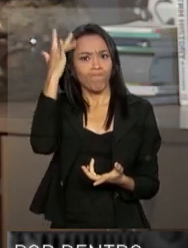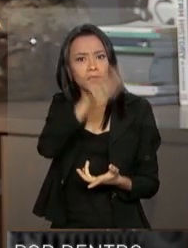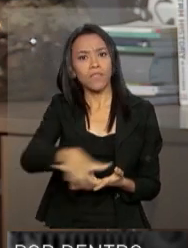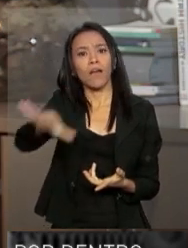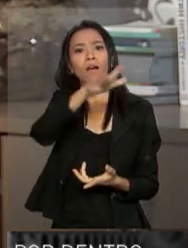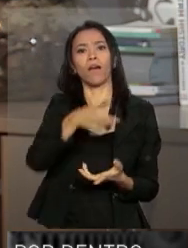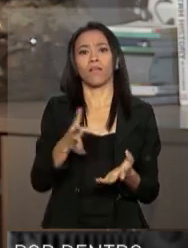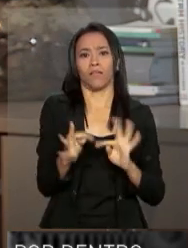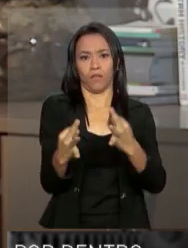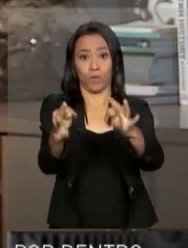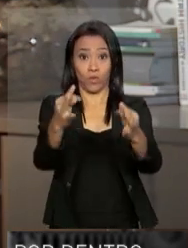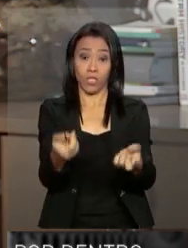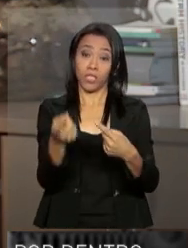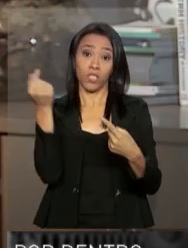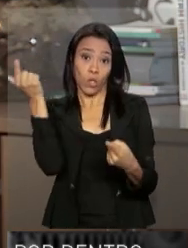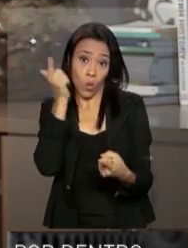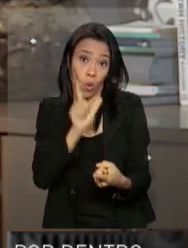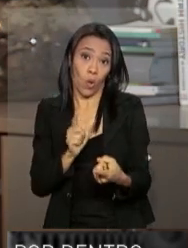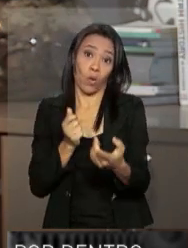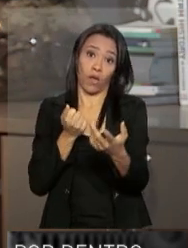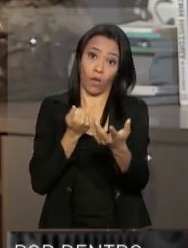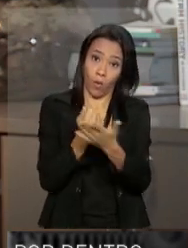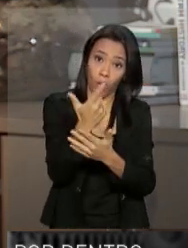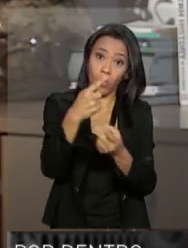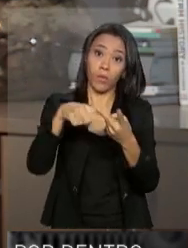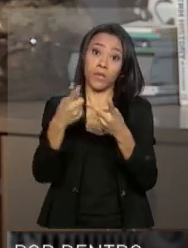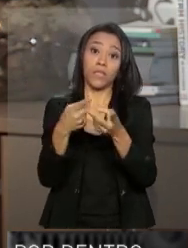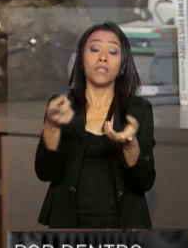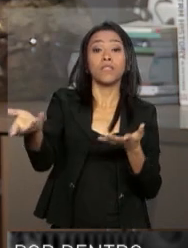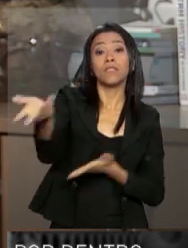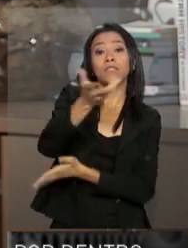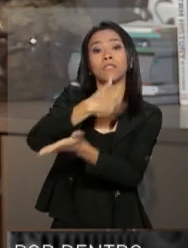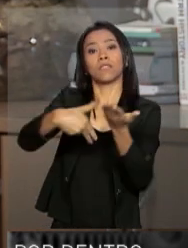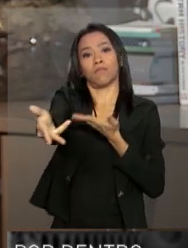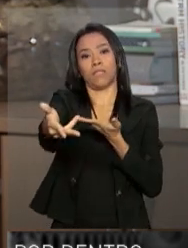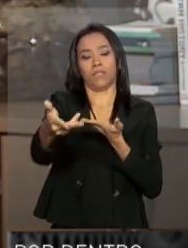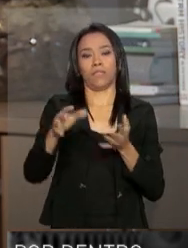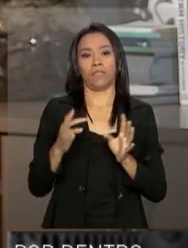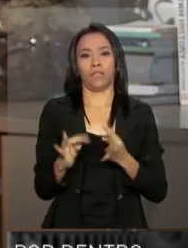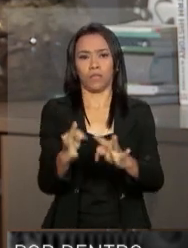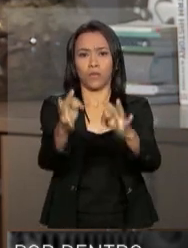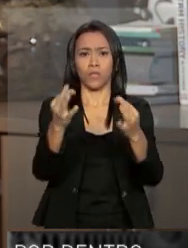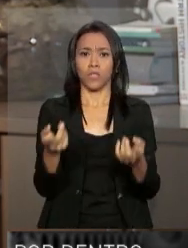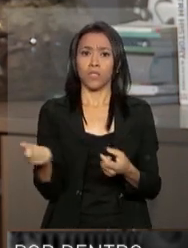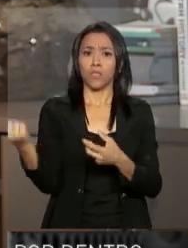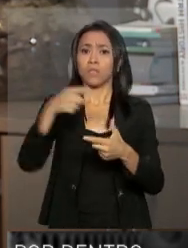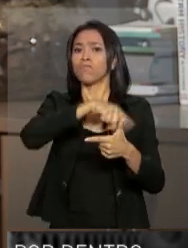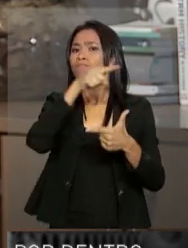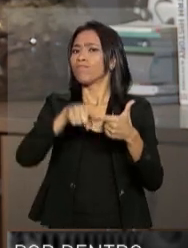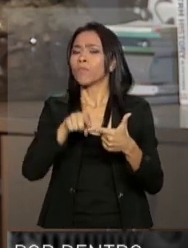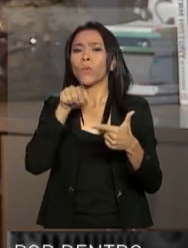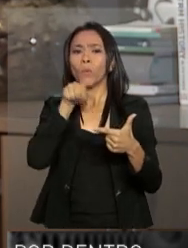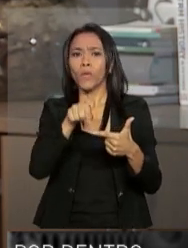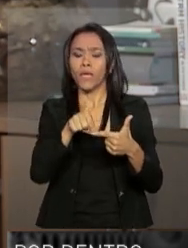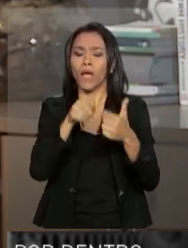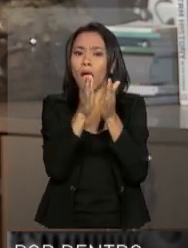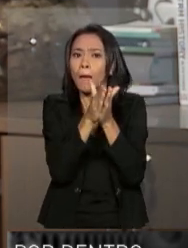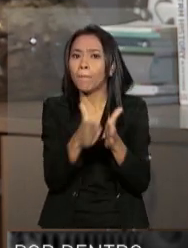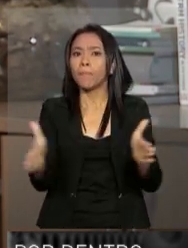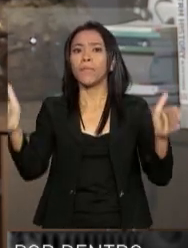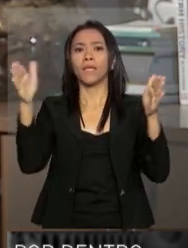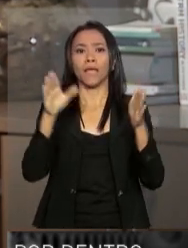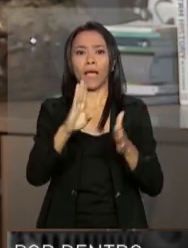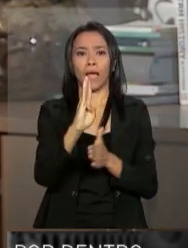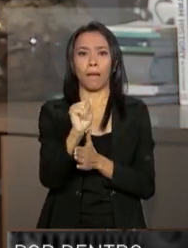termos de aquisição e também de transferência de tecnologia. Em segundo lugar, ele representa a possibilidade de ampliação da banda larga,